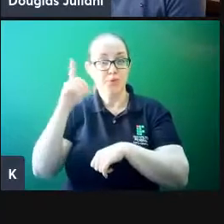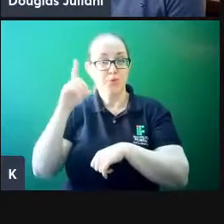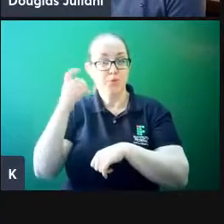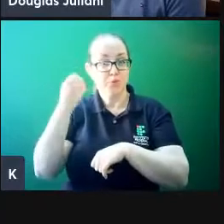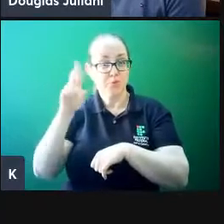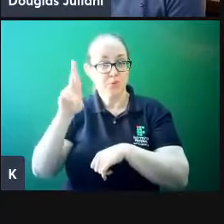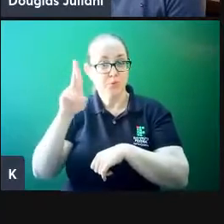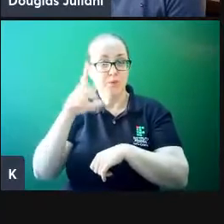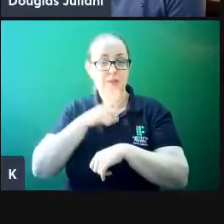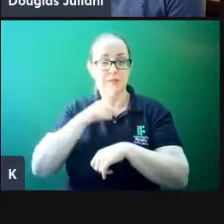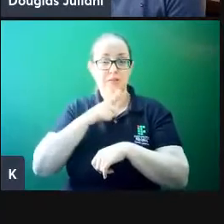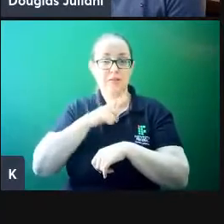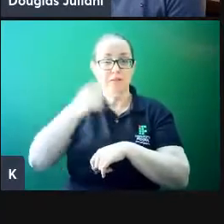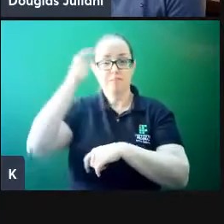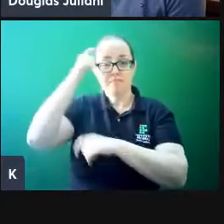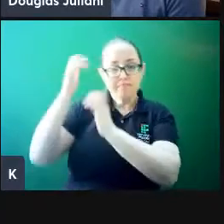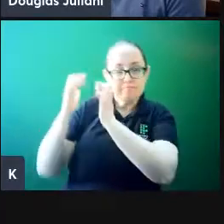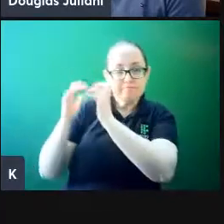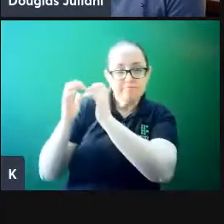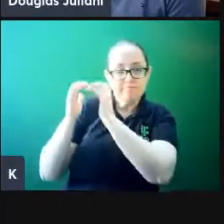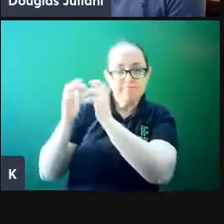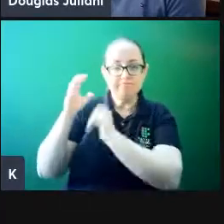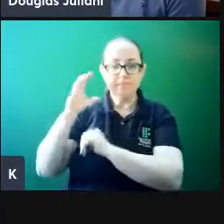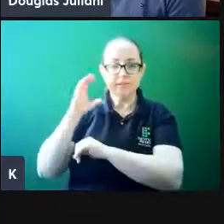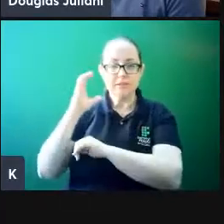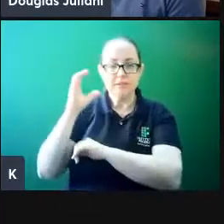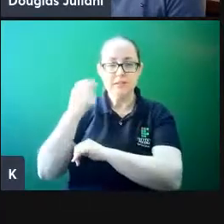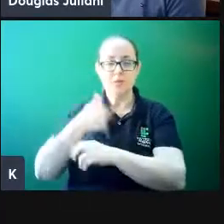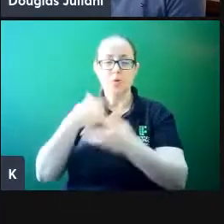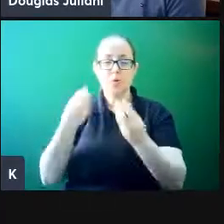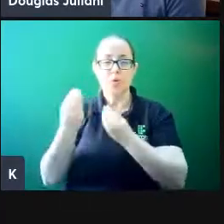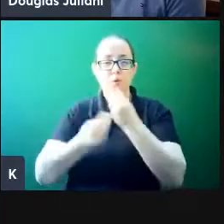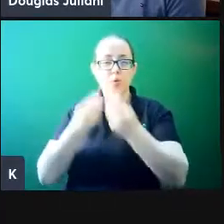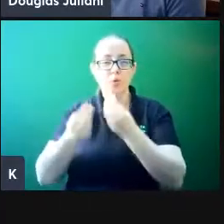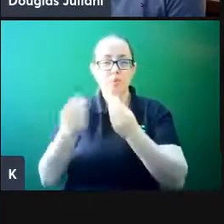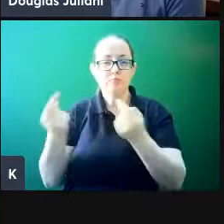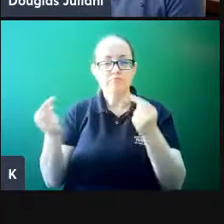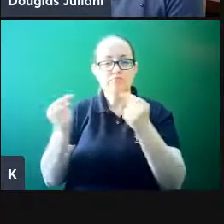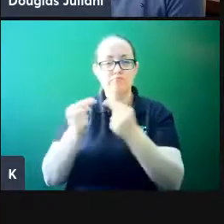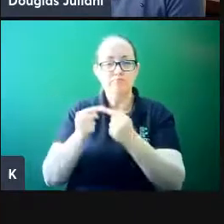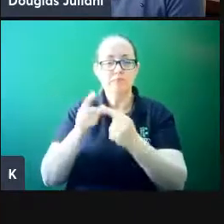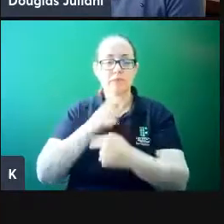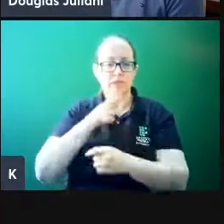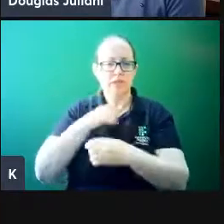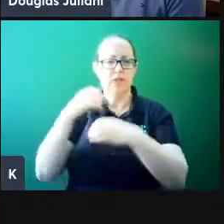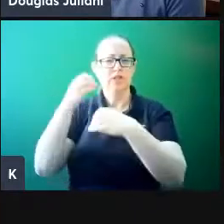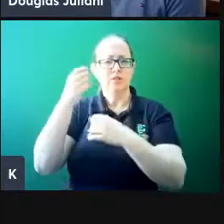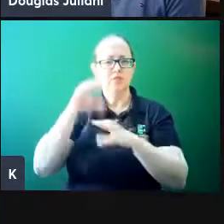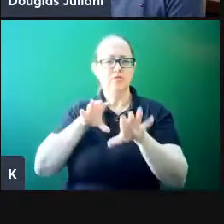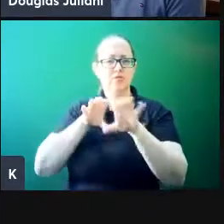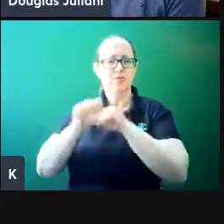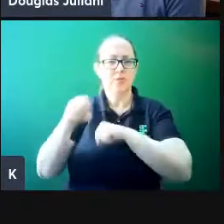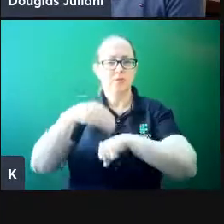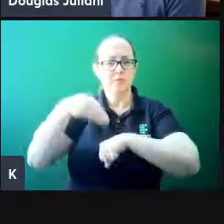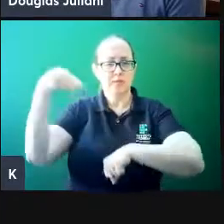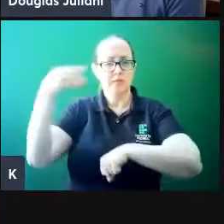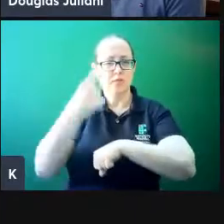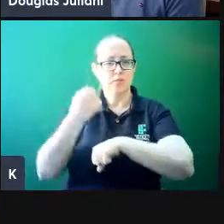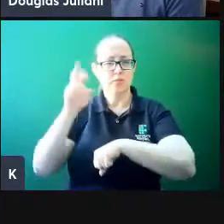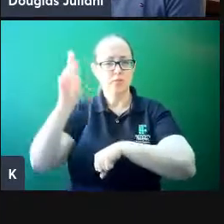neurociências do comportamento aplicado à inovação. Possui doutorado e mestrado em engenharia e gestão do conhecimento pela UFSC,